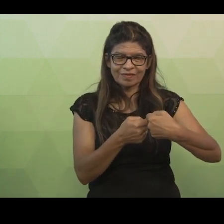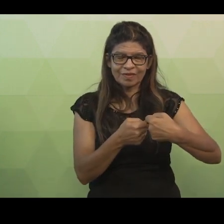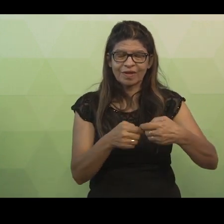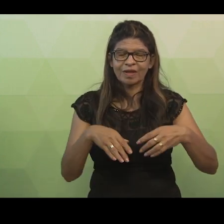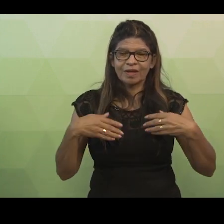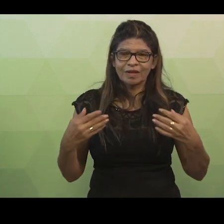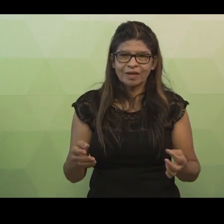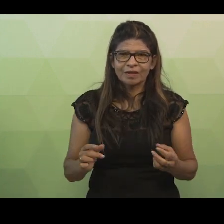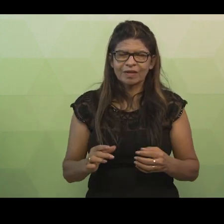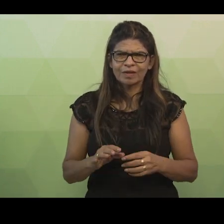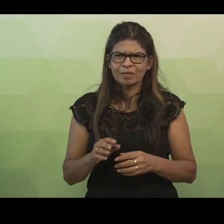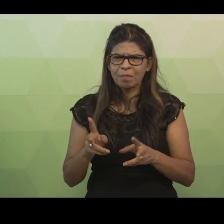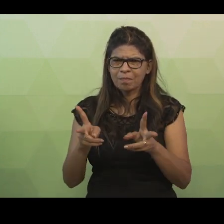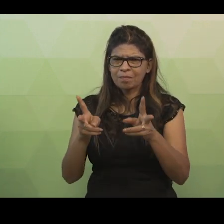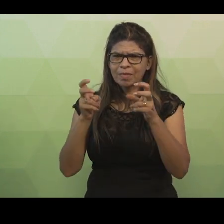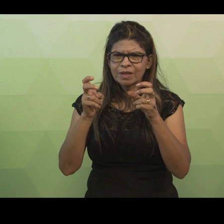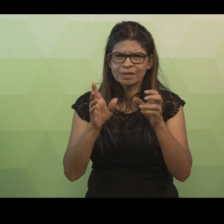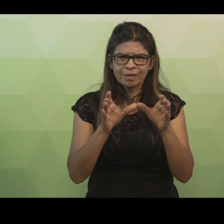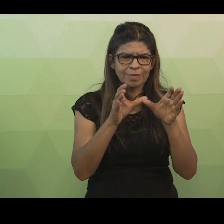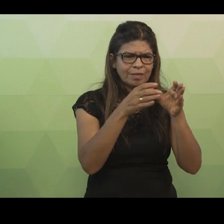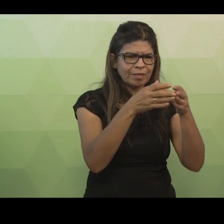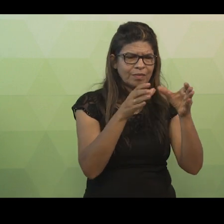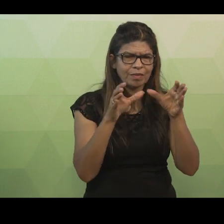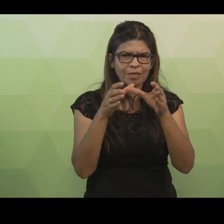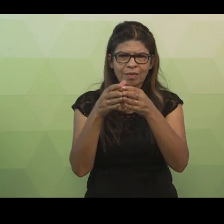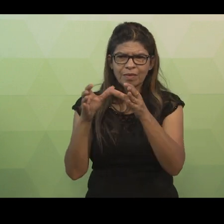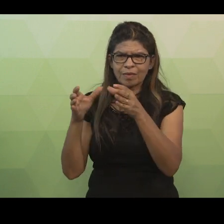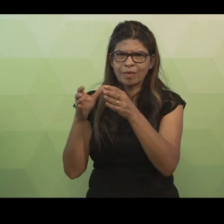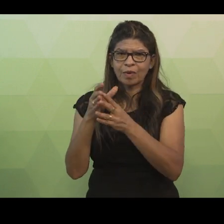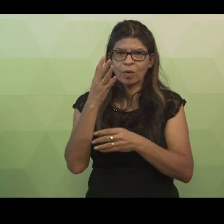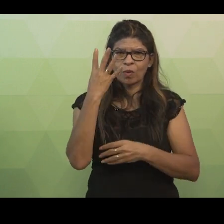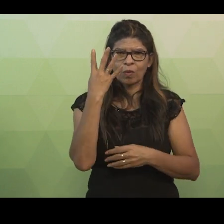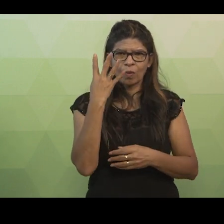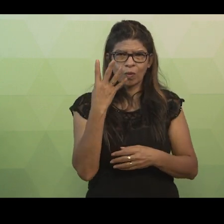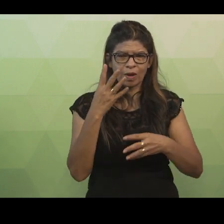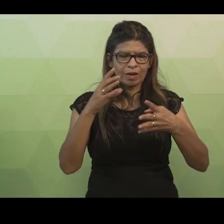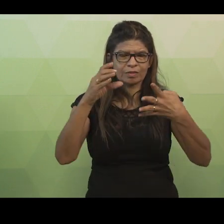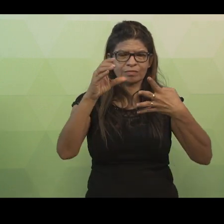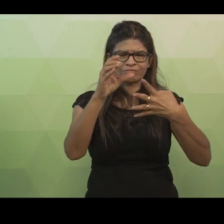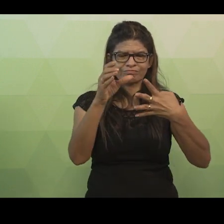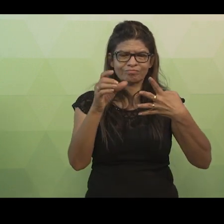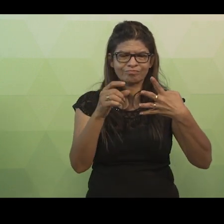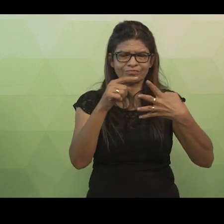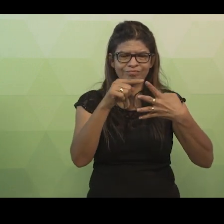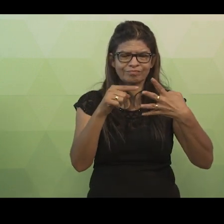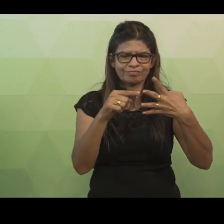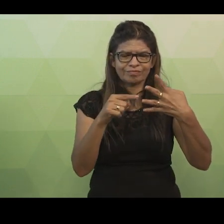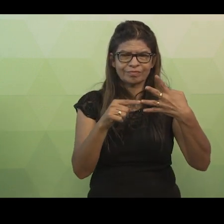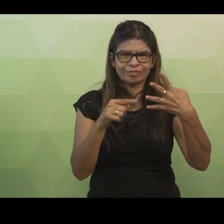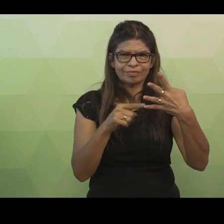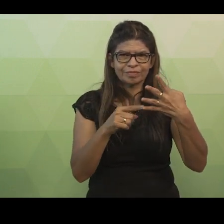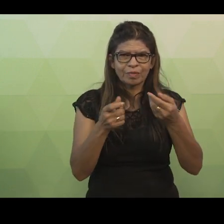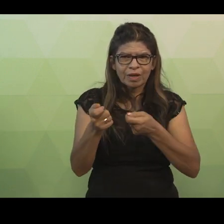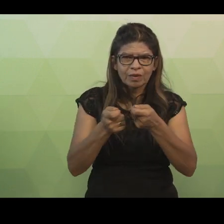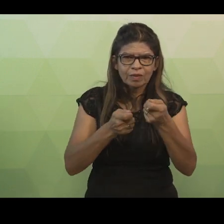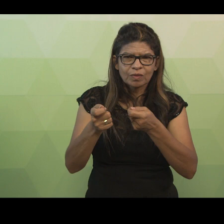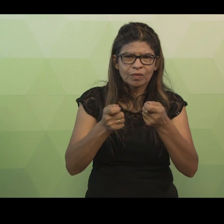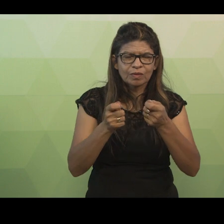identificamos as quatro classes que irão compor o diagrama de classes para o caso de uso controlar empréstimo de livro.